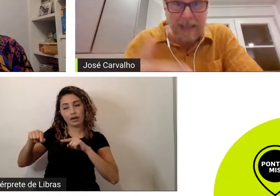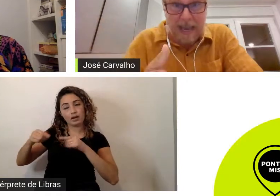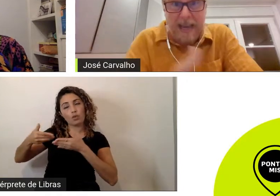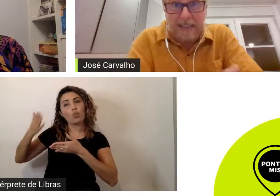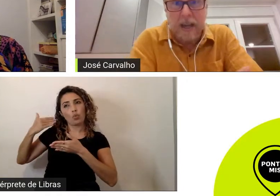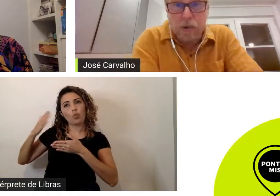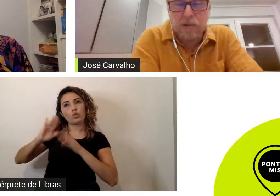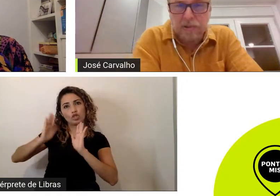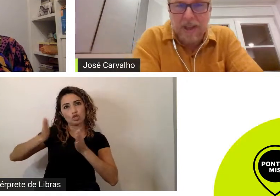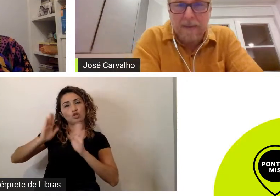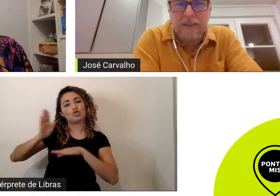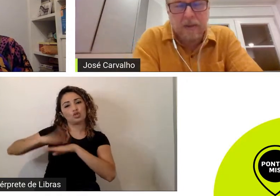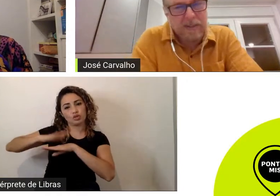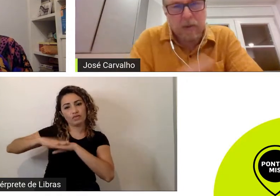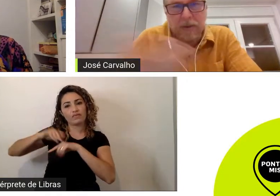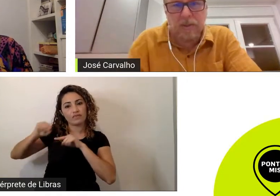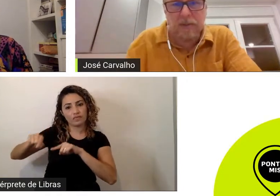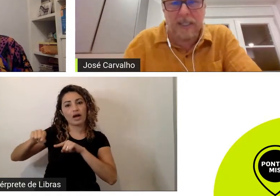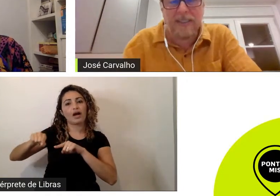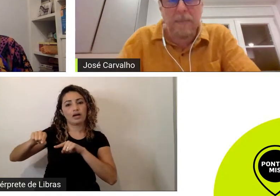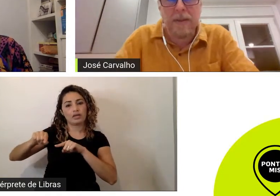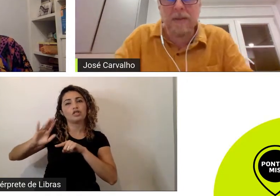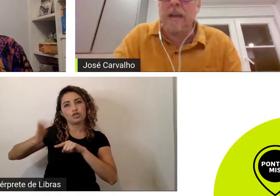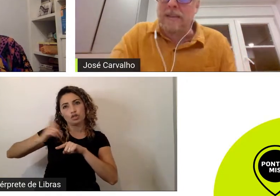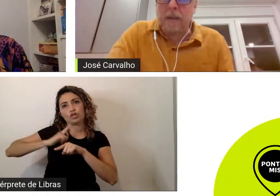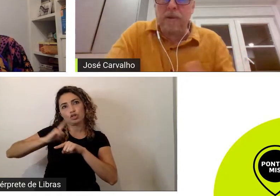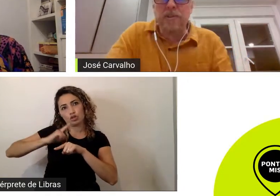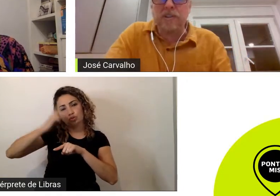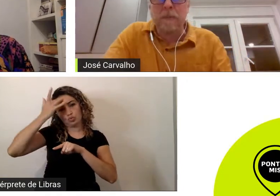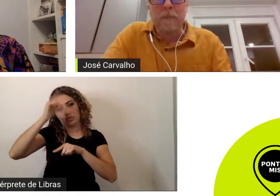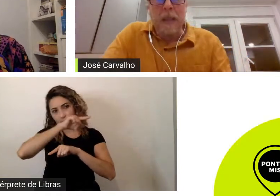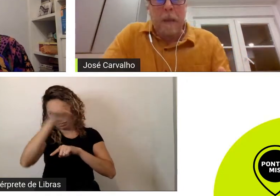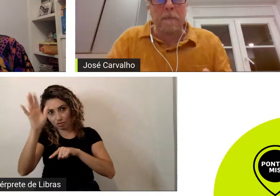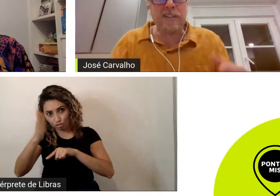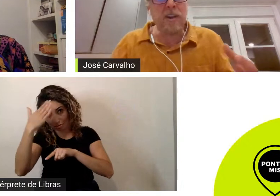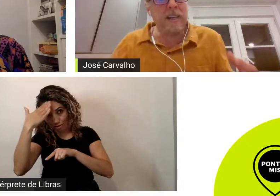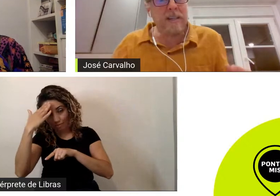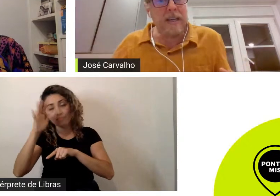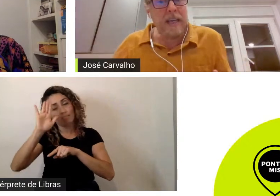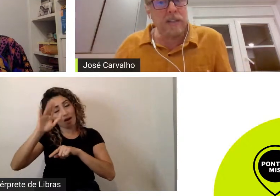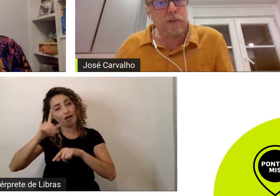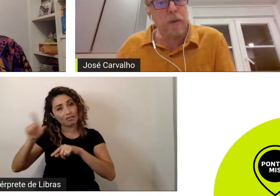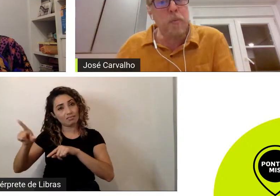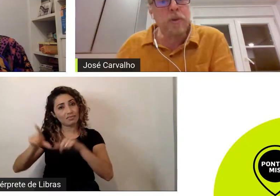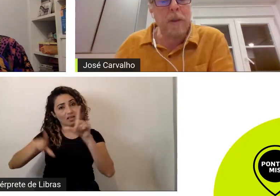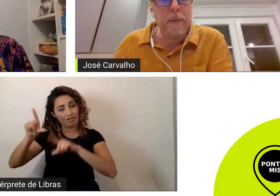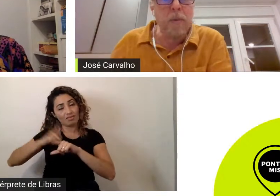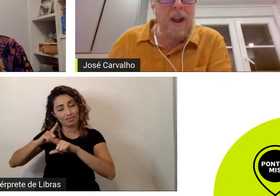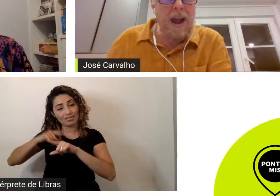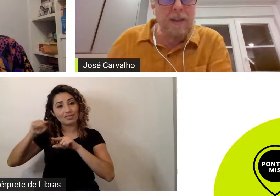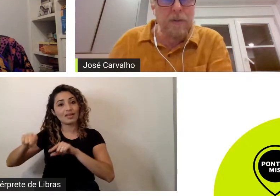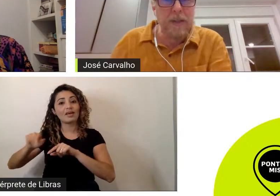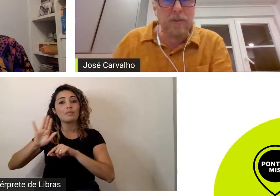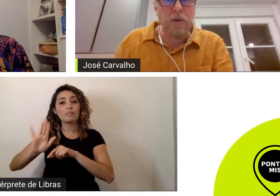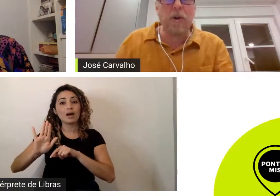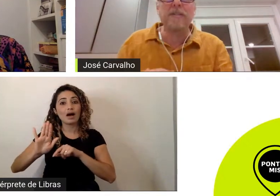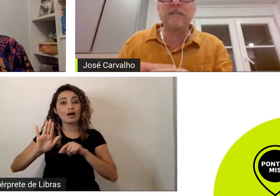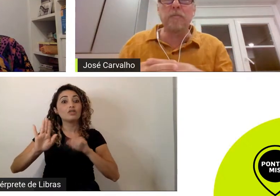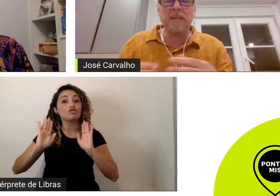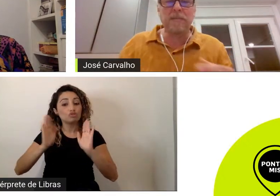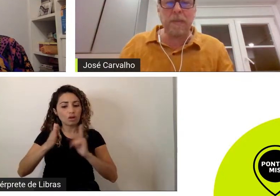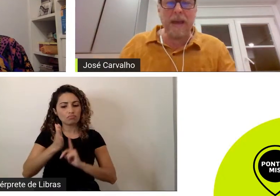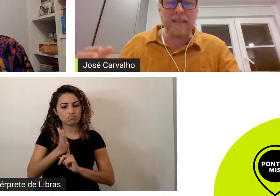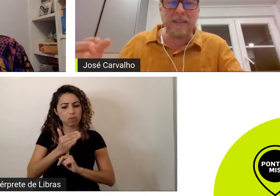esse recurso já havia não sei quantos de vocês sabiam disso mas só que isso foi muito aprimorado e